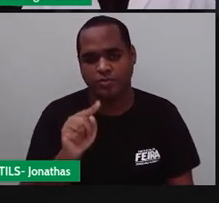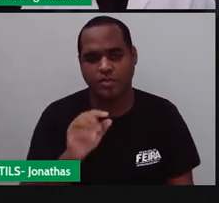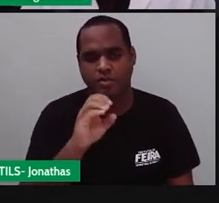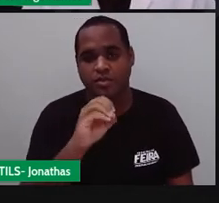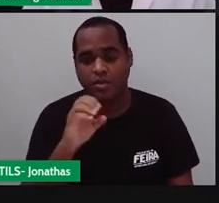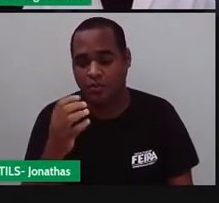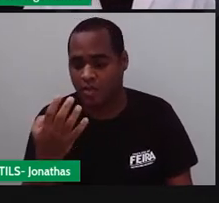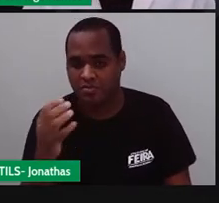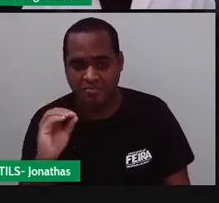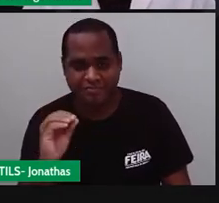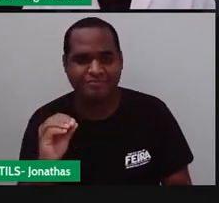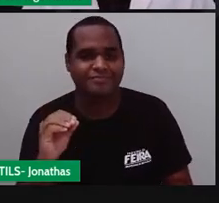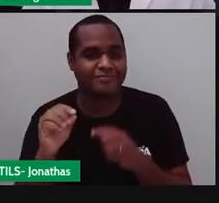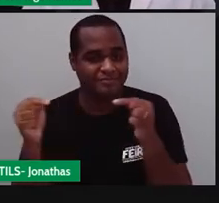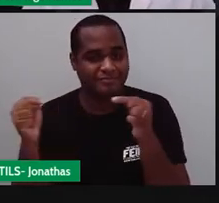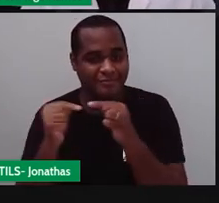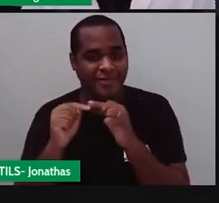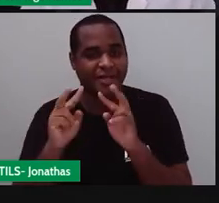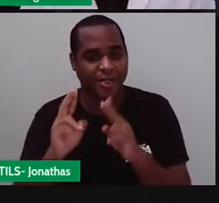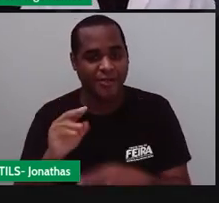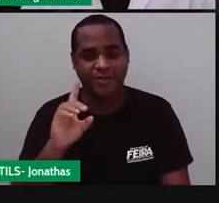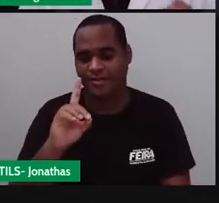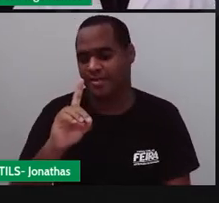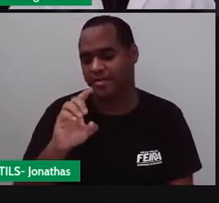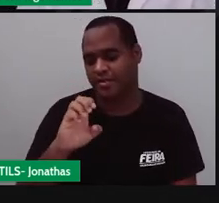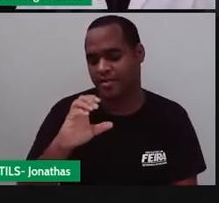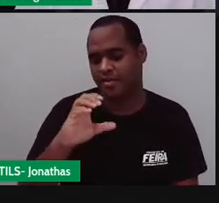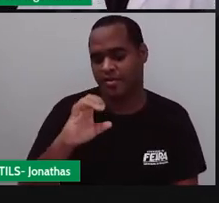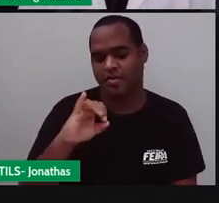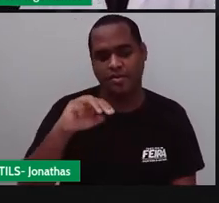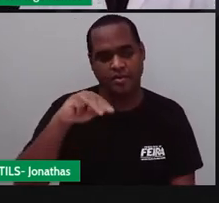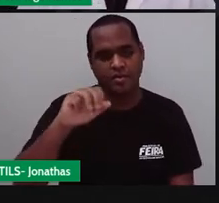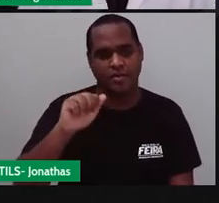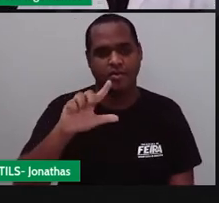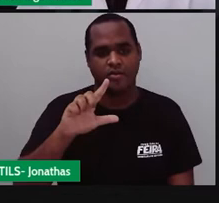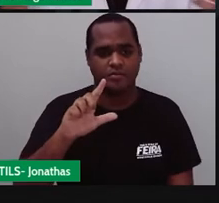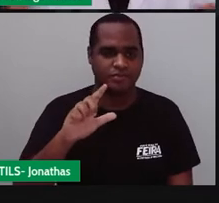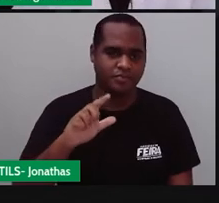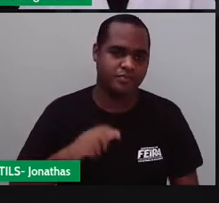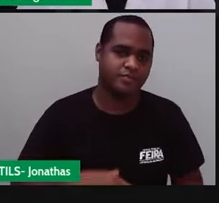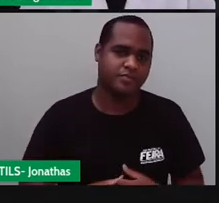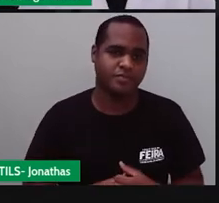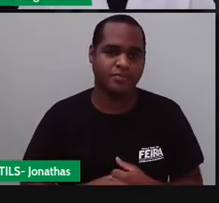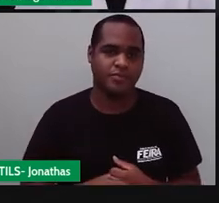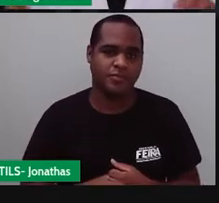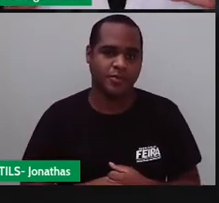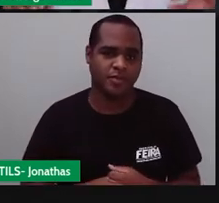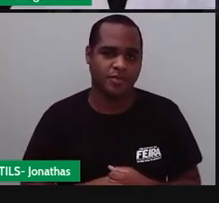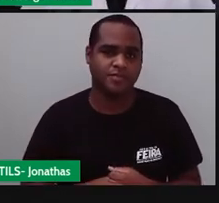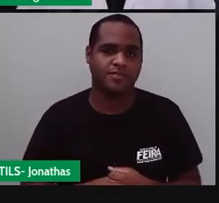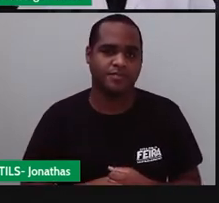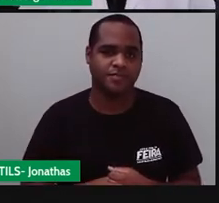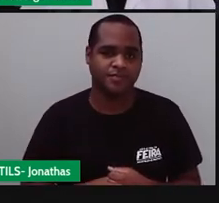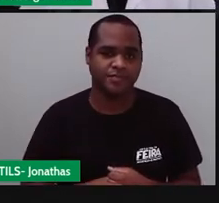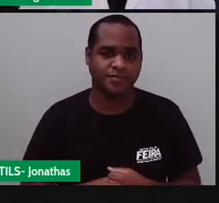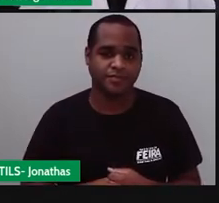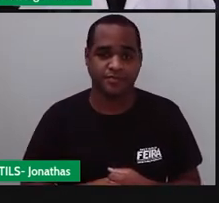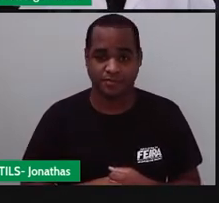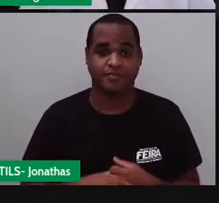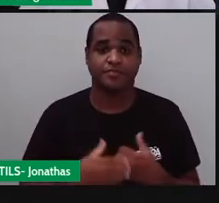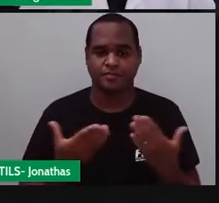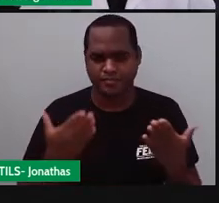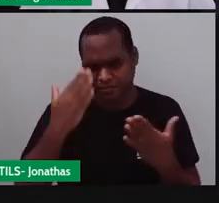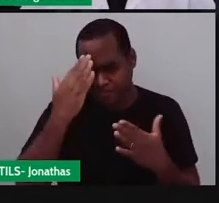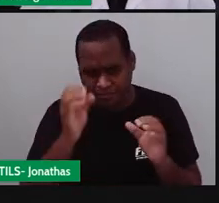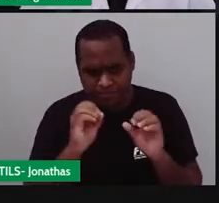Esses números estão escritos com vírgula, então eles estão na forma decimal. Até aqui, será que